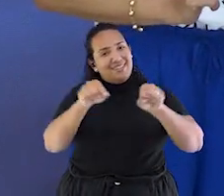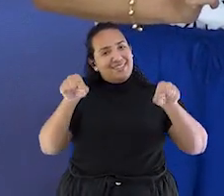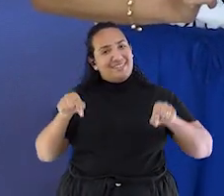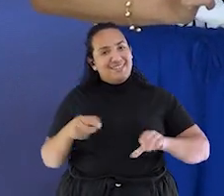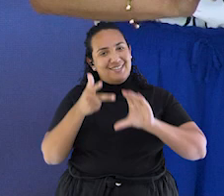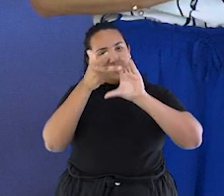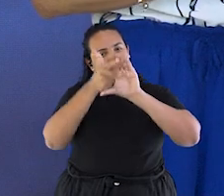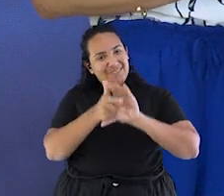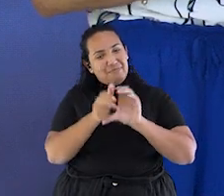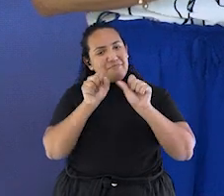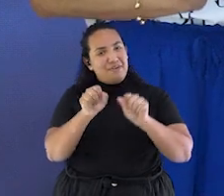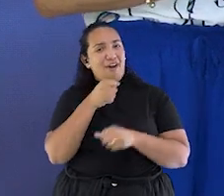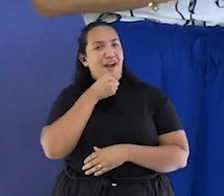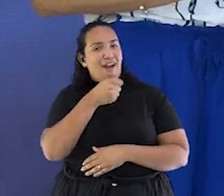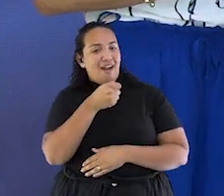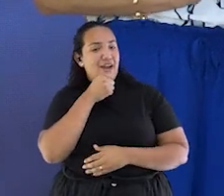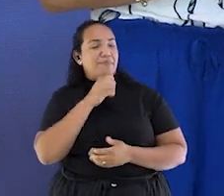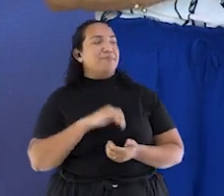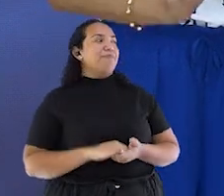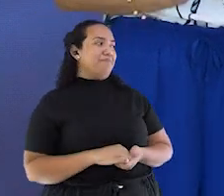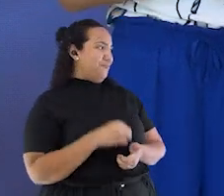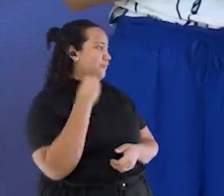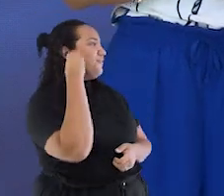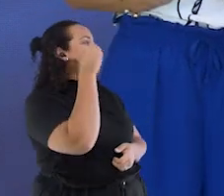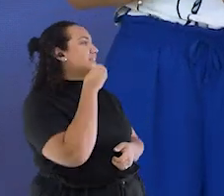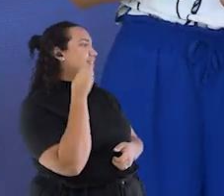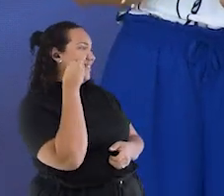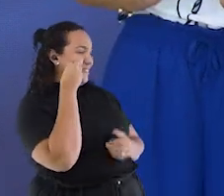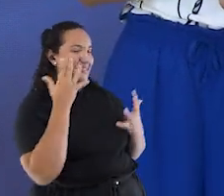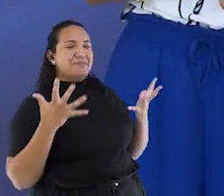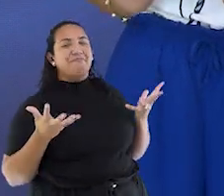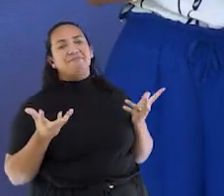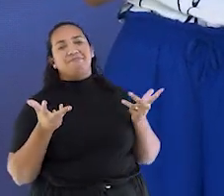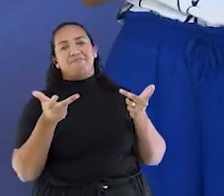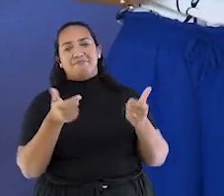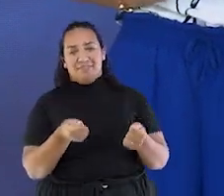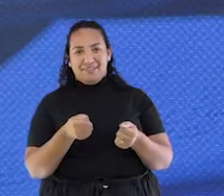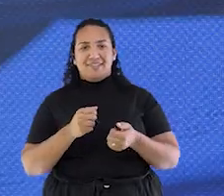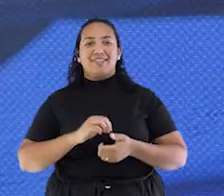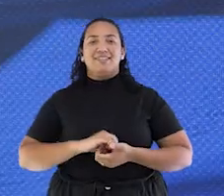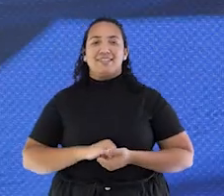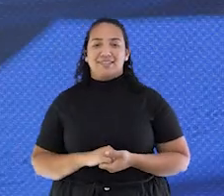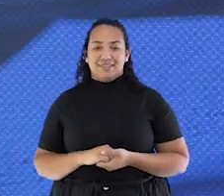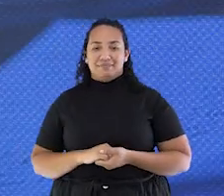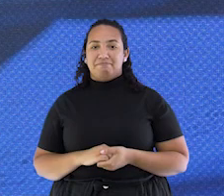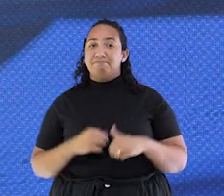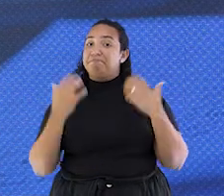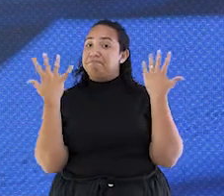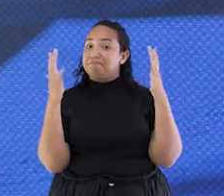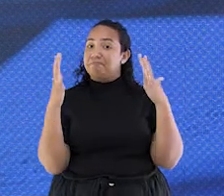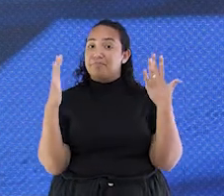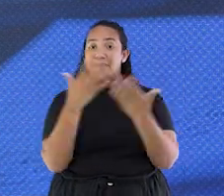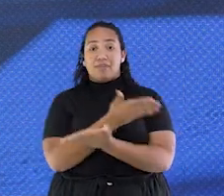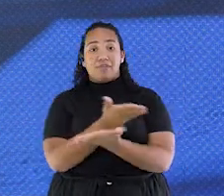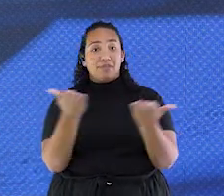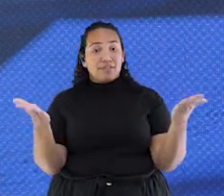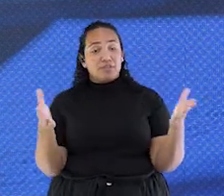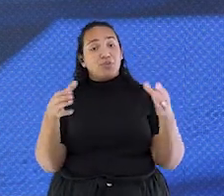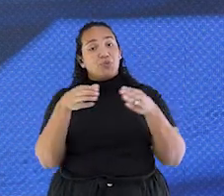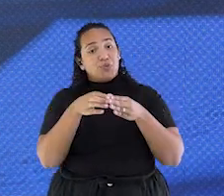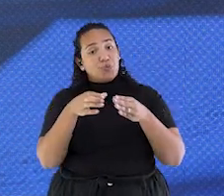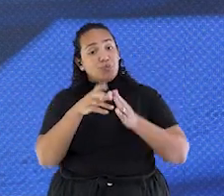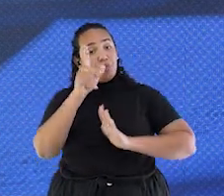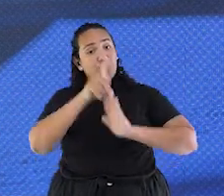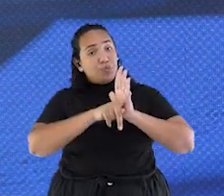aqui dos estúdios. Vai ser uma experiência incrível! Parabéns a toda a equipe por